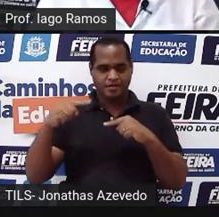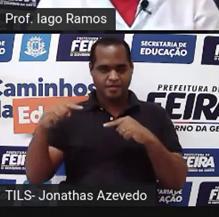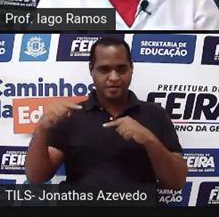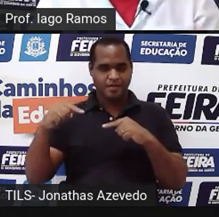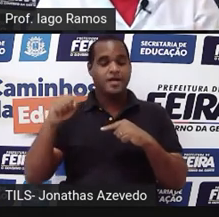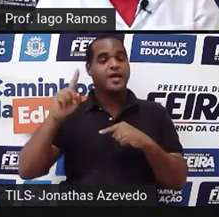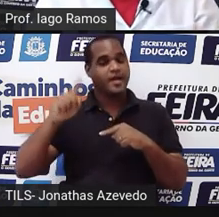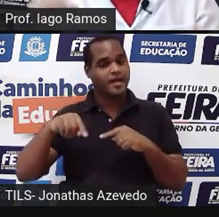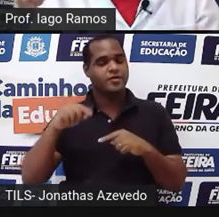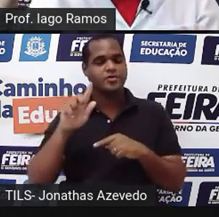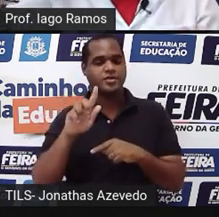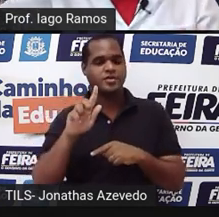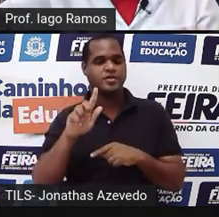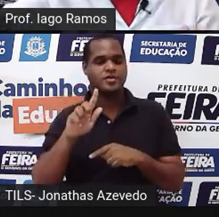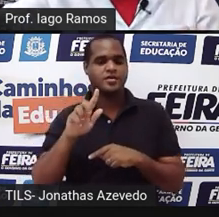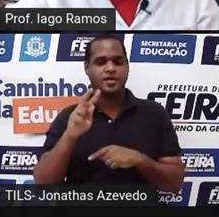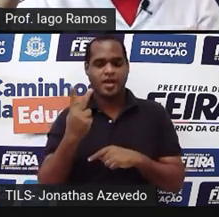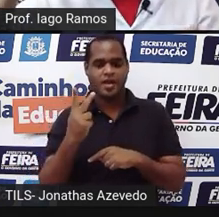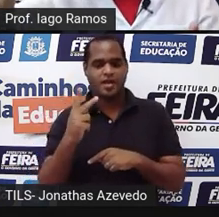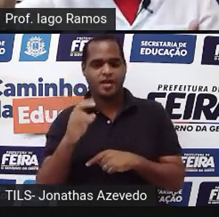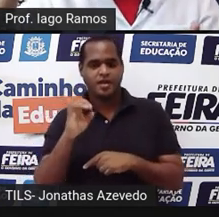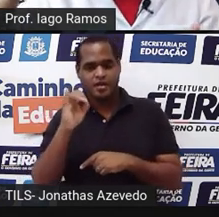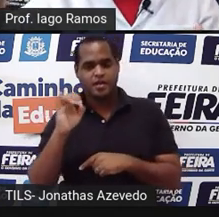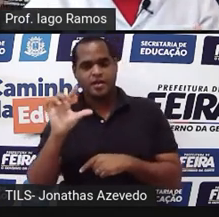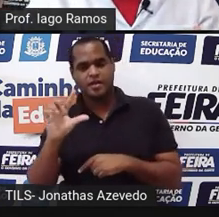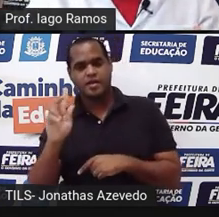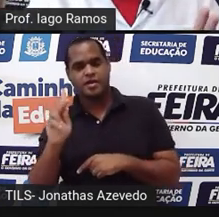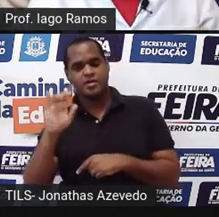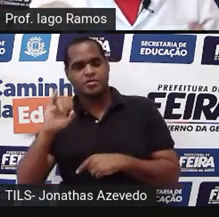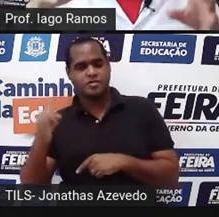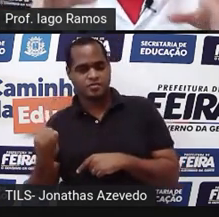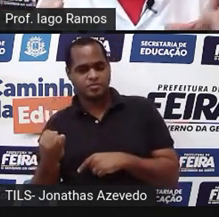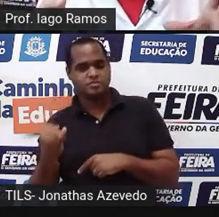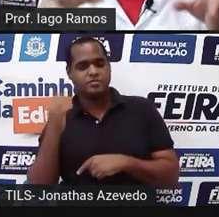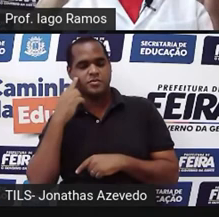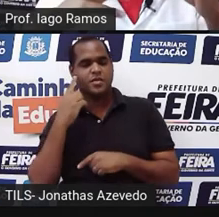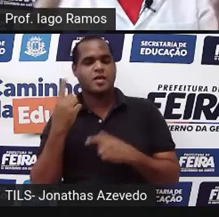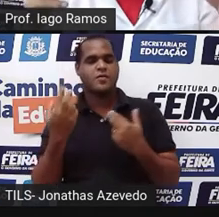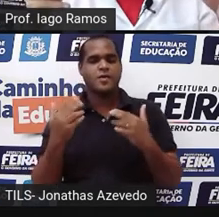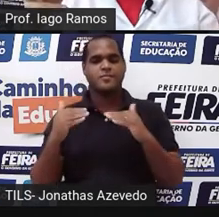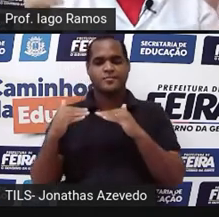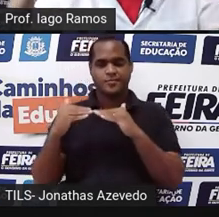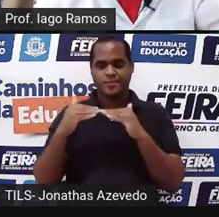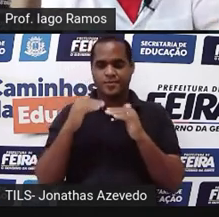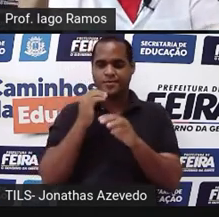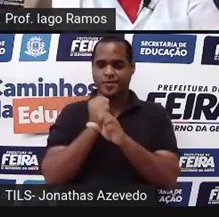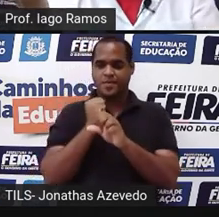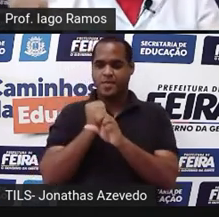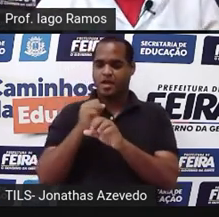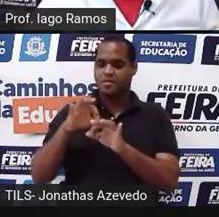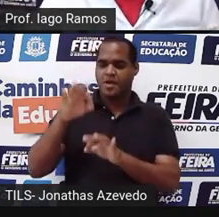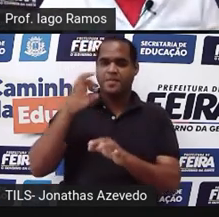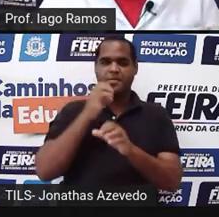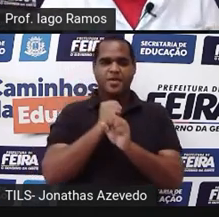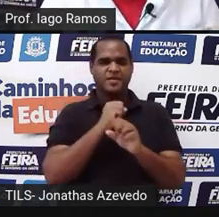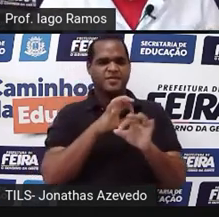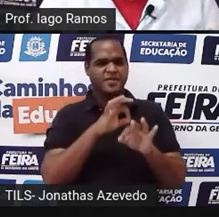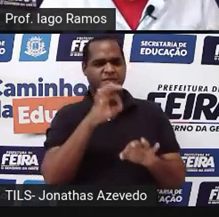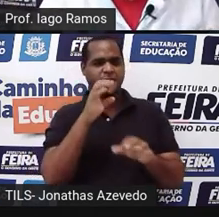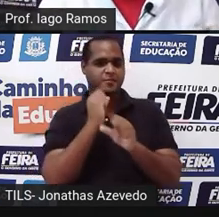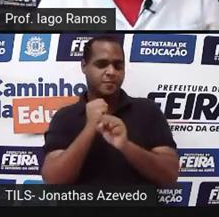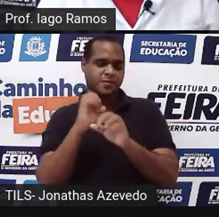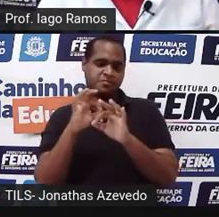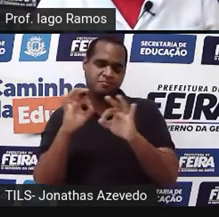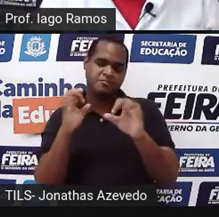H, I que é correspondente no outro a L, K, J são congruentes têm a mesma medida os dois medem 90. Tá bom?